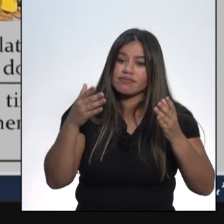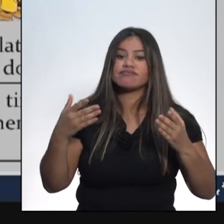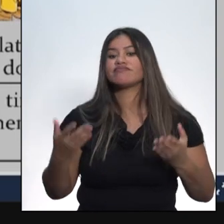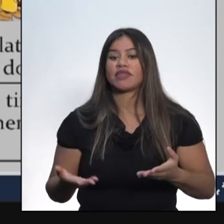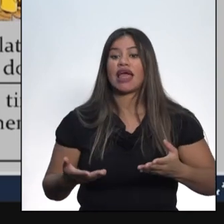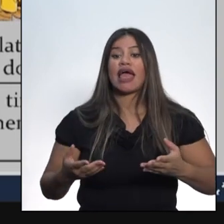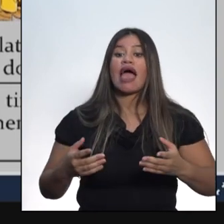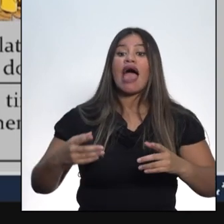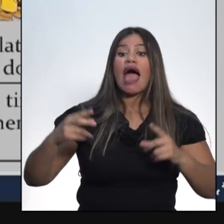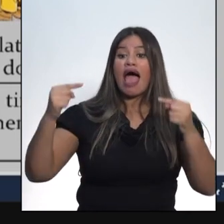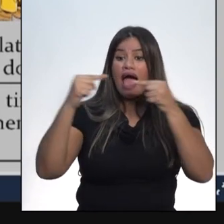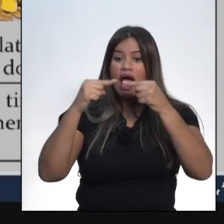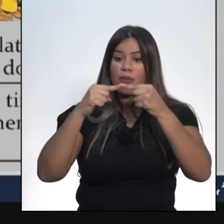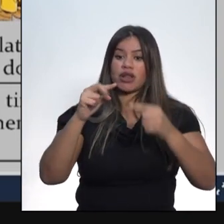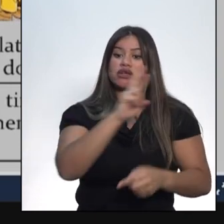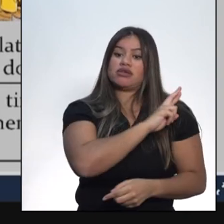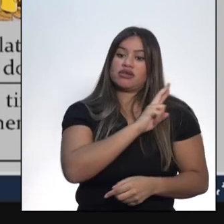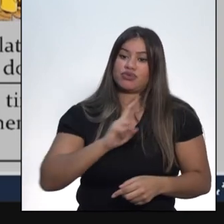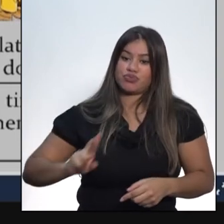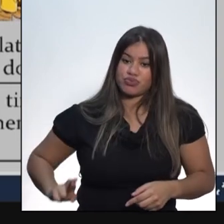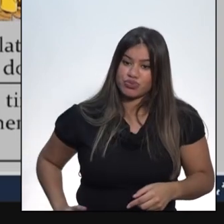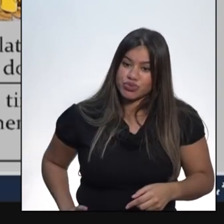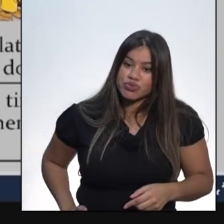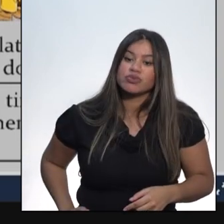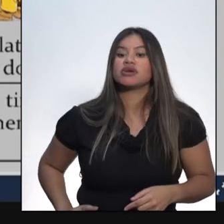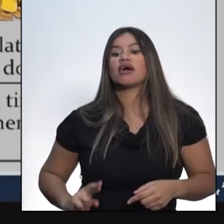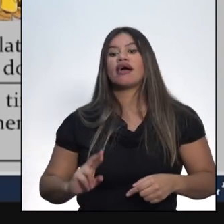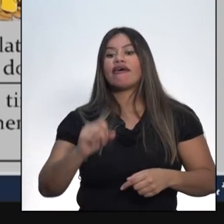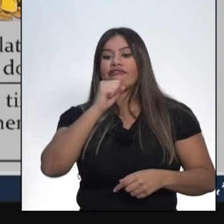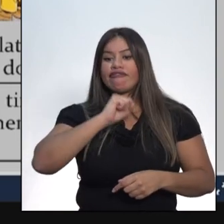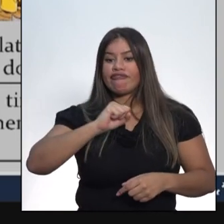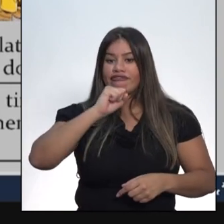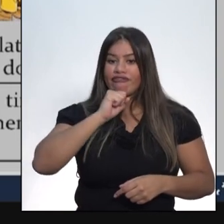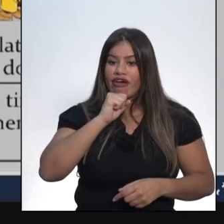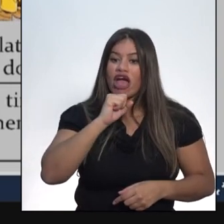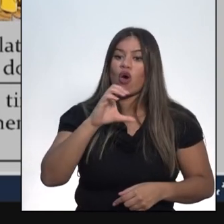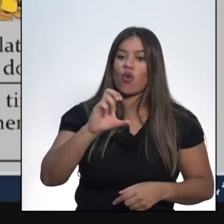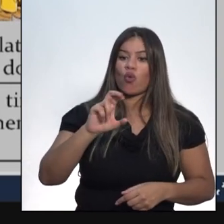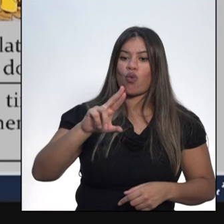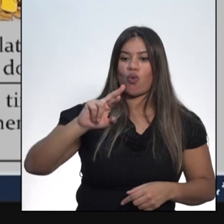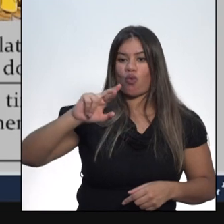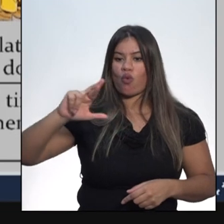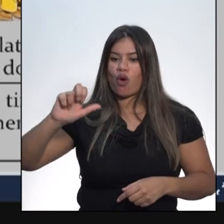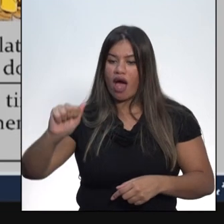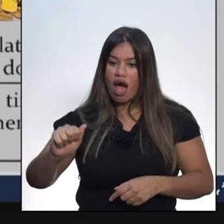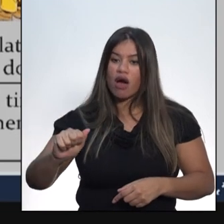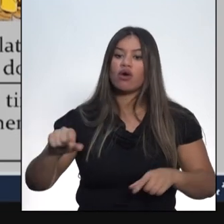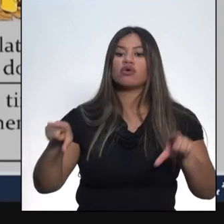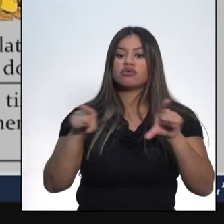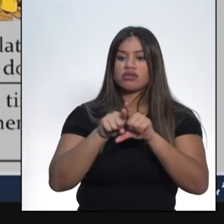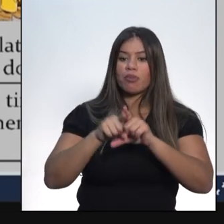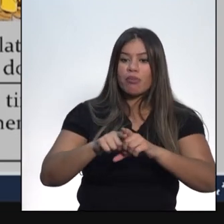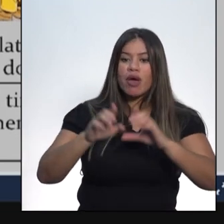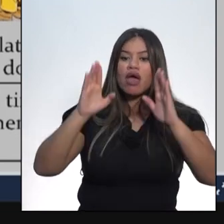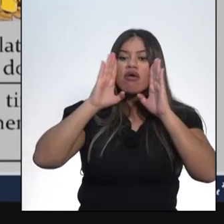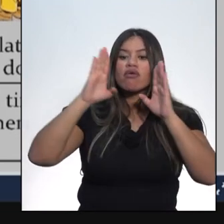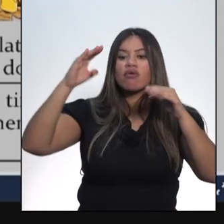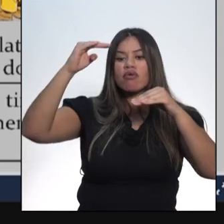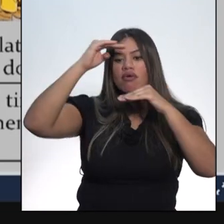na República Velha, a criação de currais eleitorais e a prática do voto de cabresto